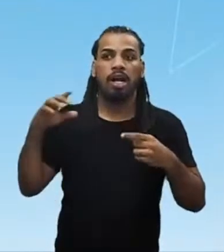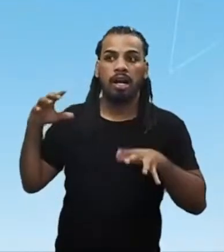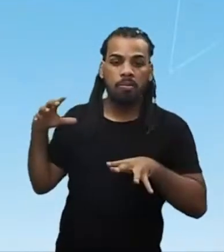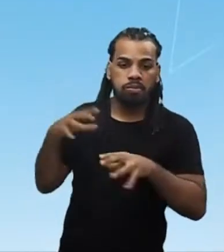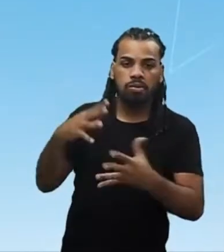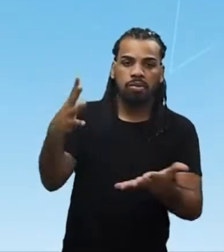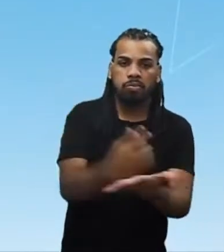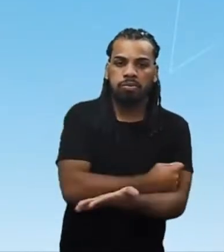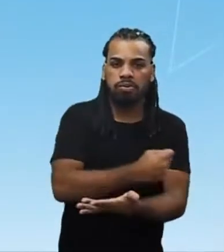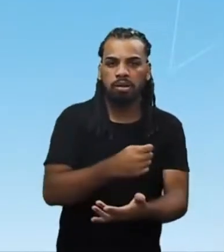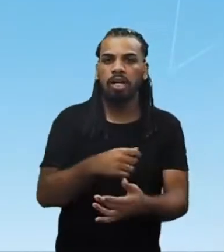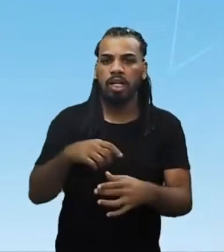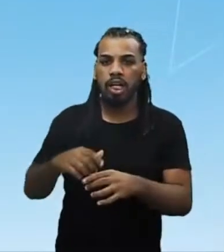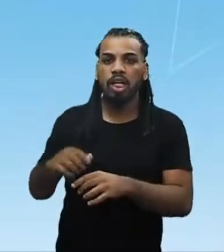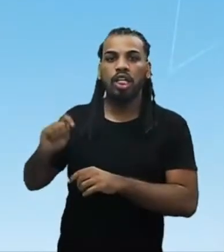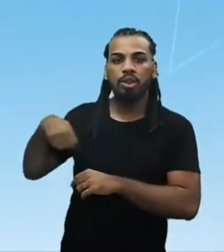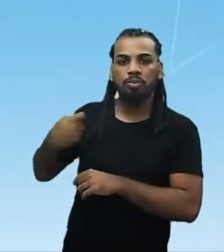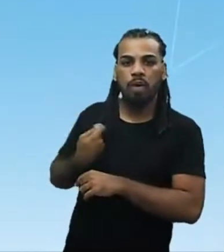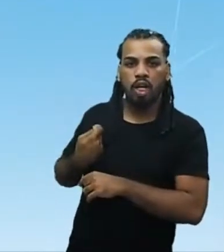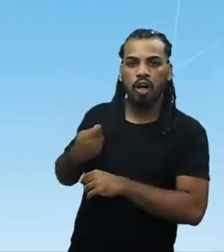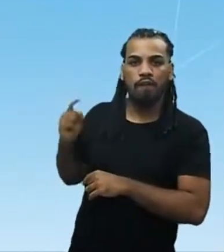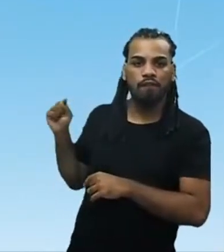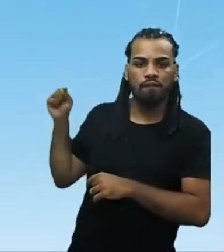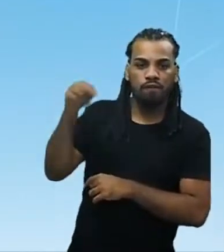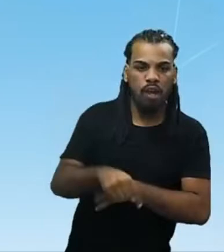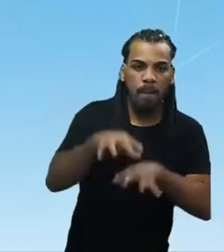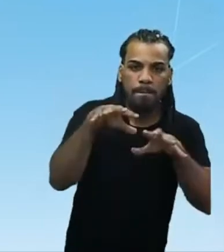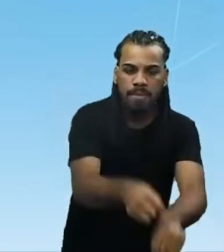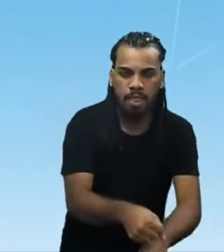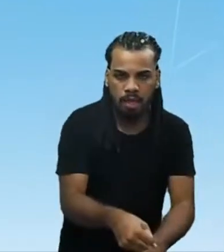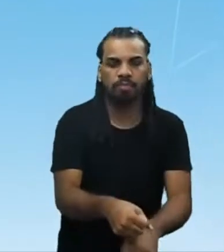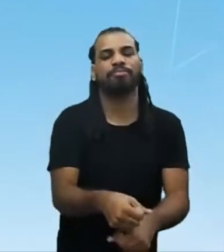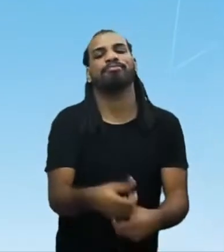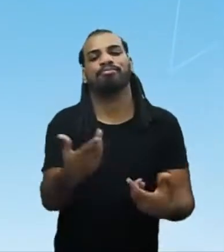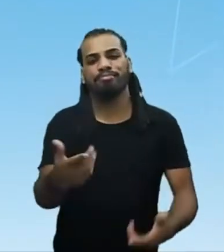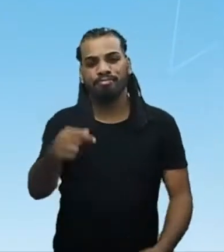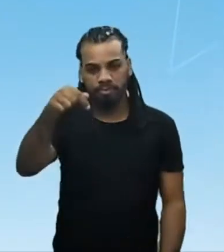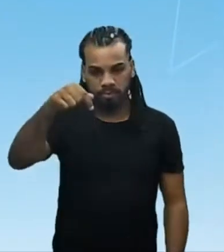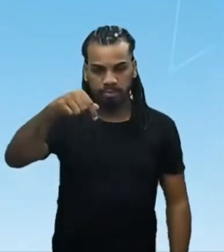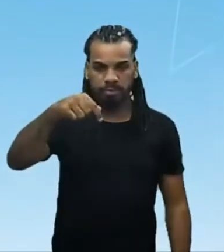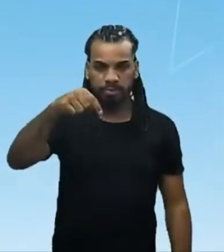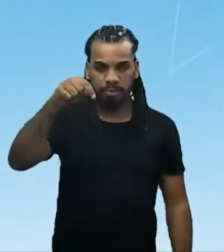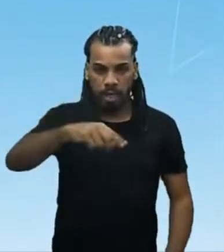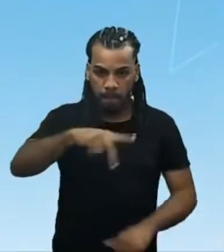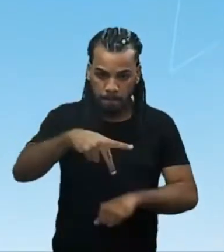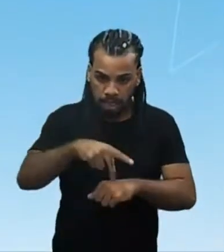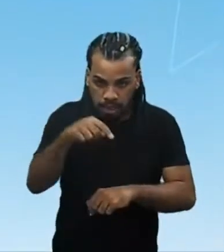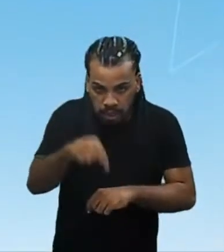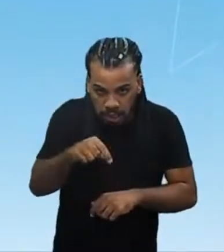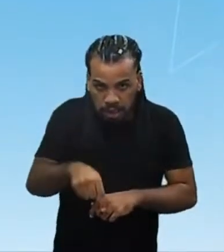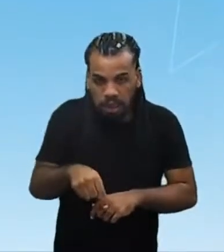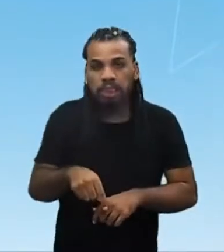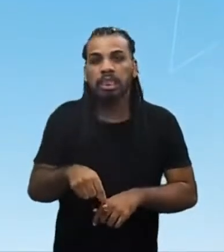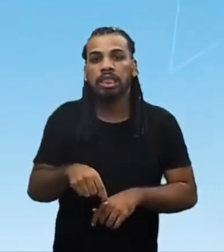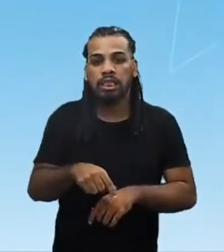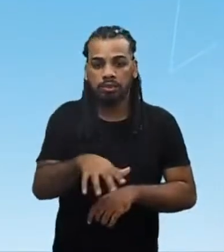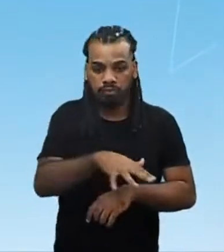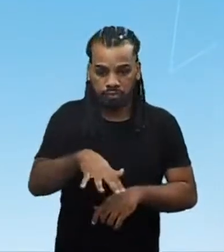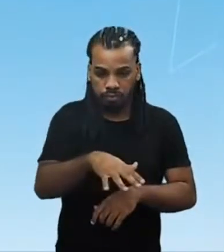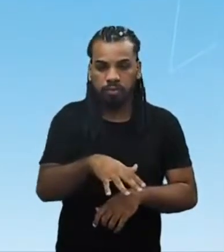conquistadas pelos espanhóis. Aqui, no nosso país, na nossa região,